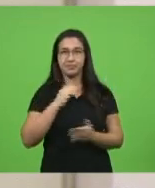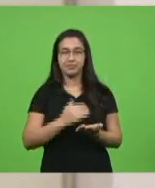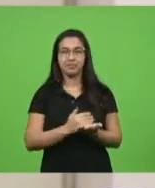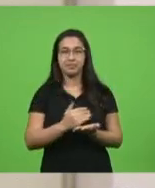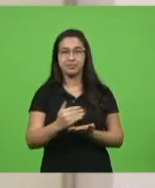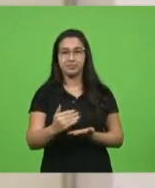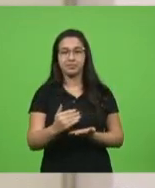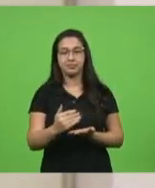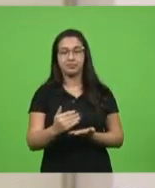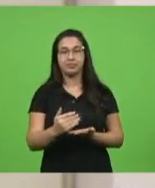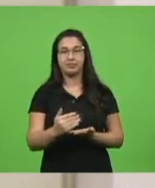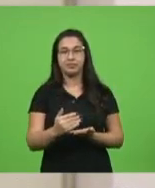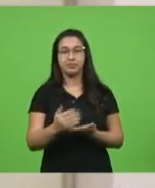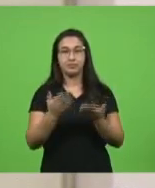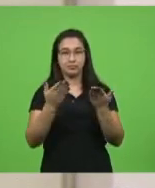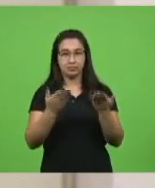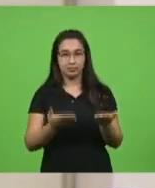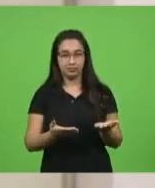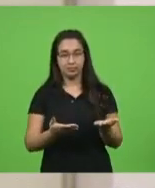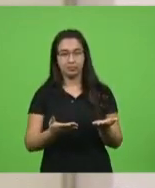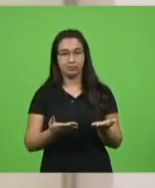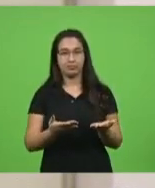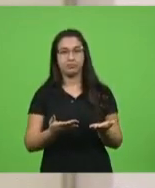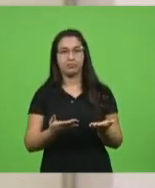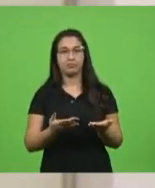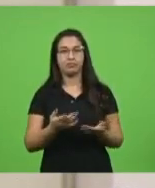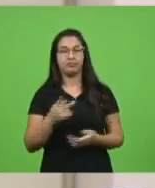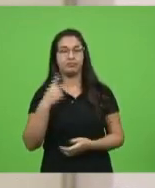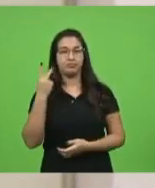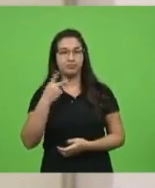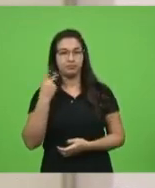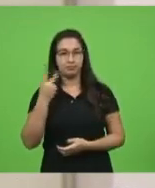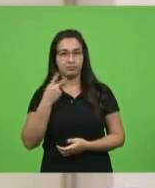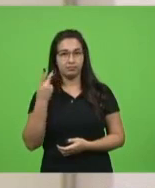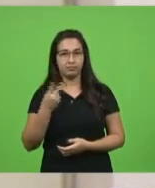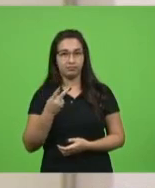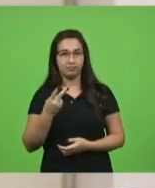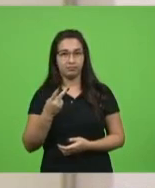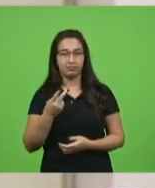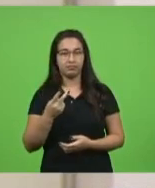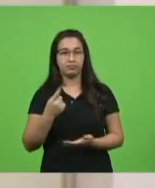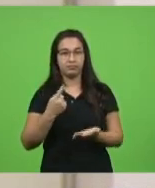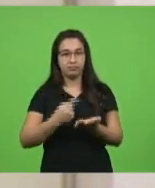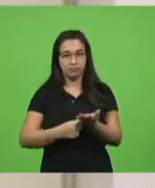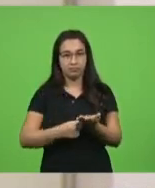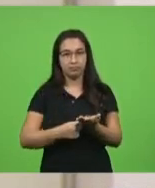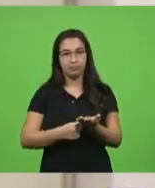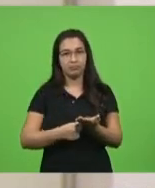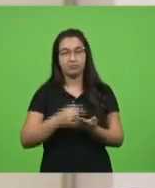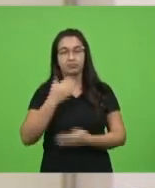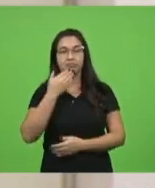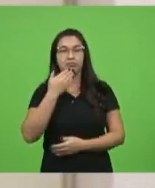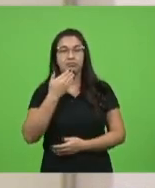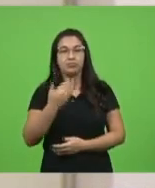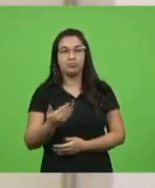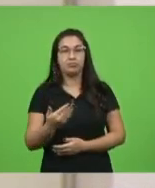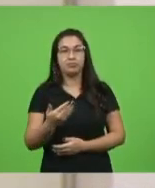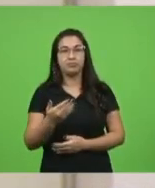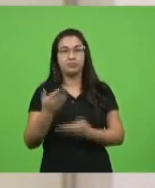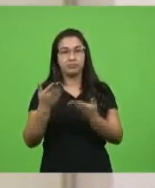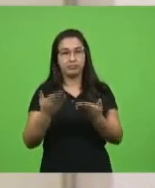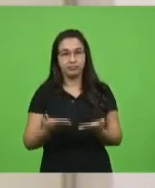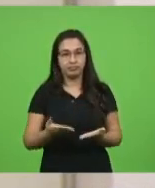o senhor presidente deu conhecimento aos senhores e senhoras parlamentares de que a sessão foi convocada através do requerimento dos senhores